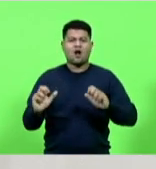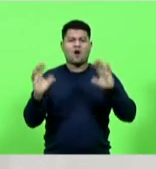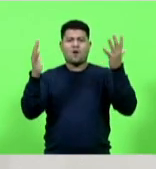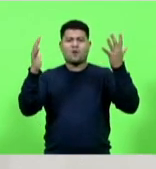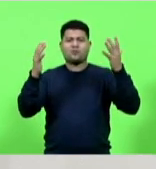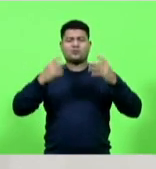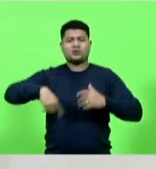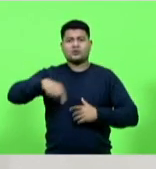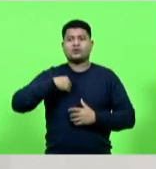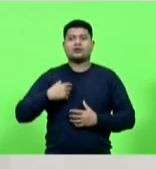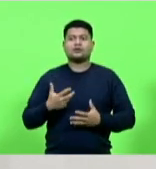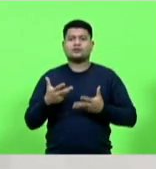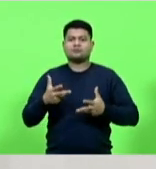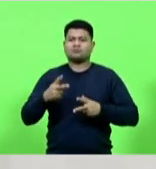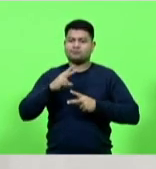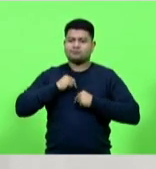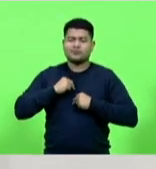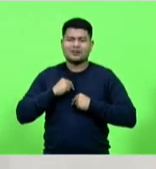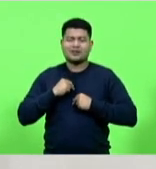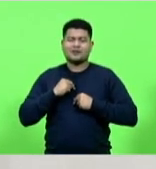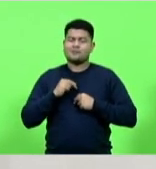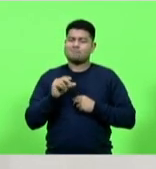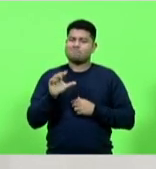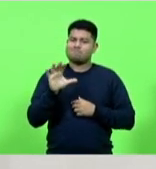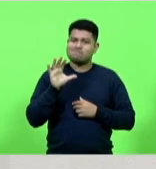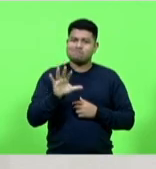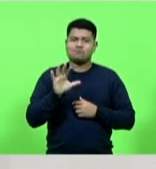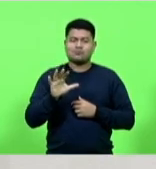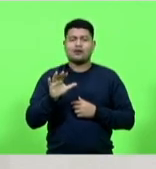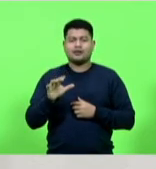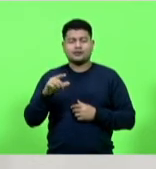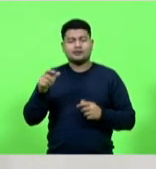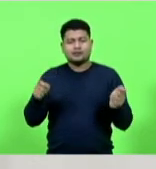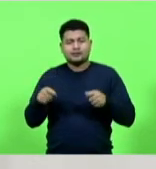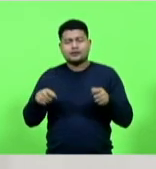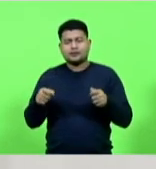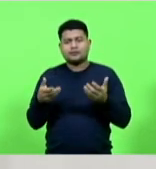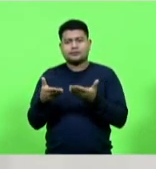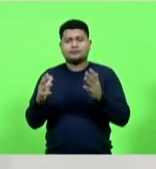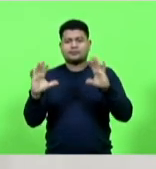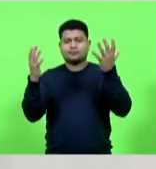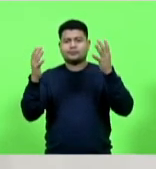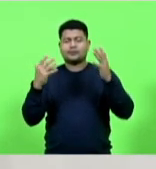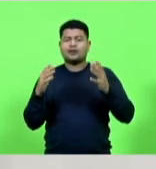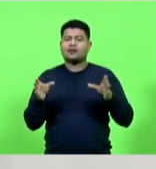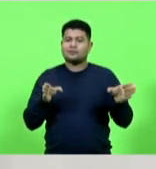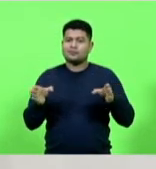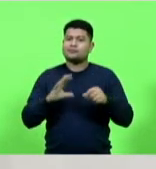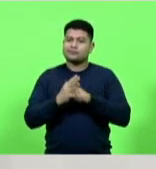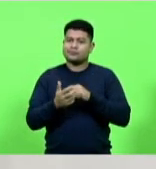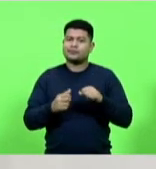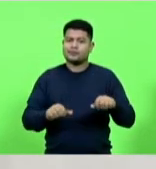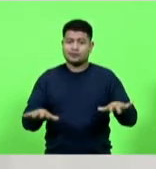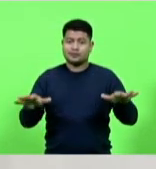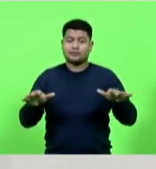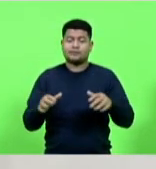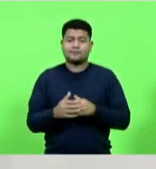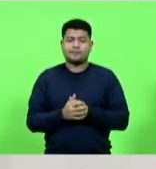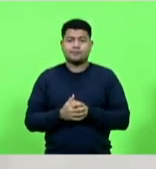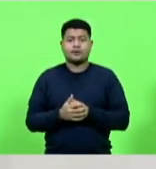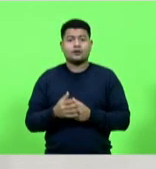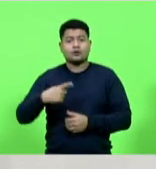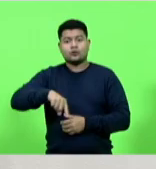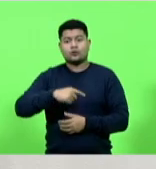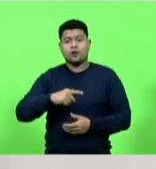entidade merecia mas foi a celebração possível em tempos de pandemia marcamos a data